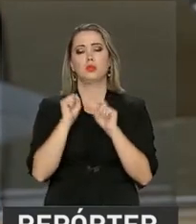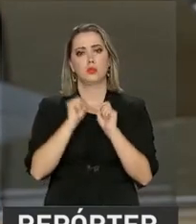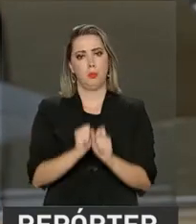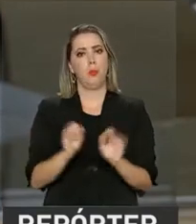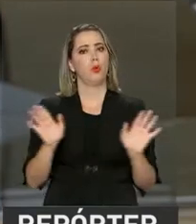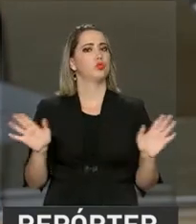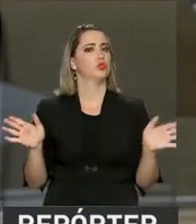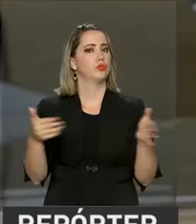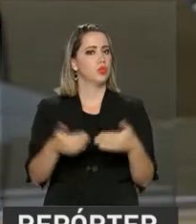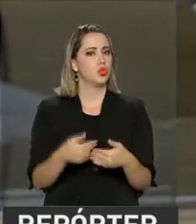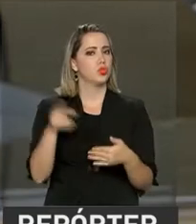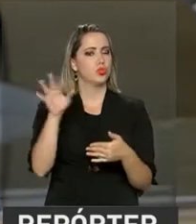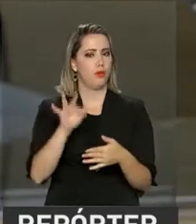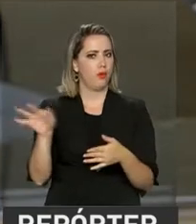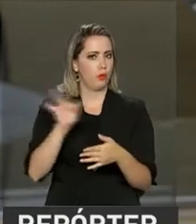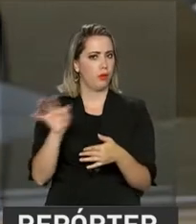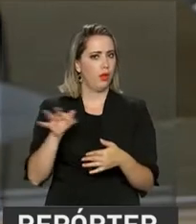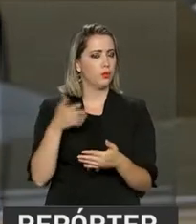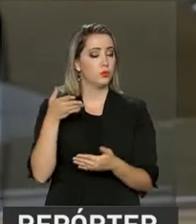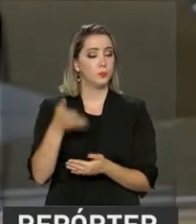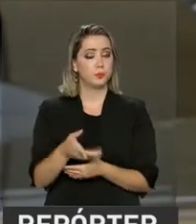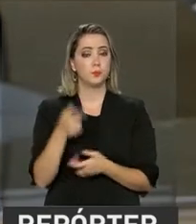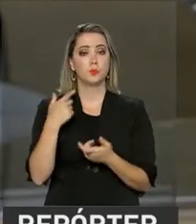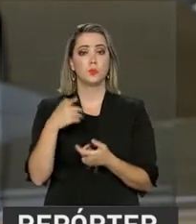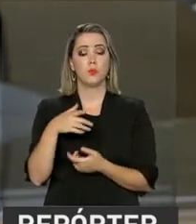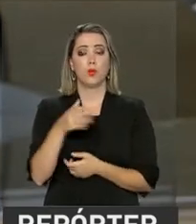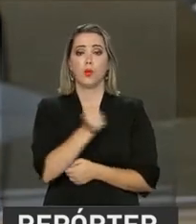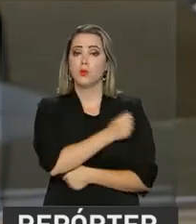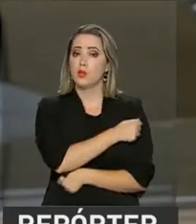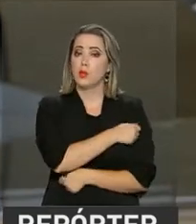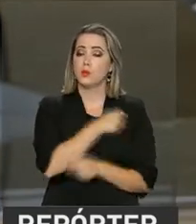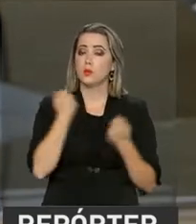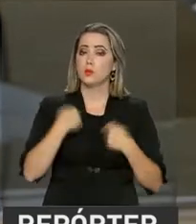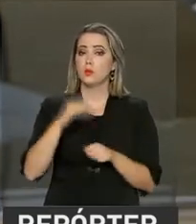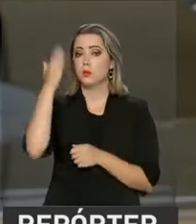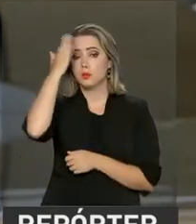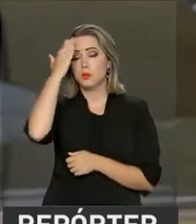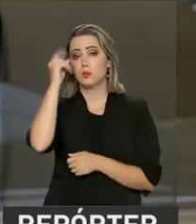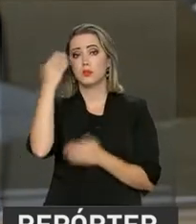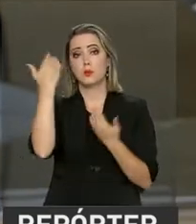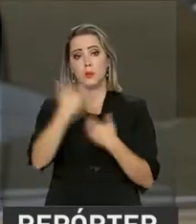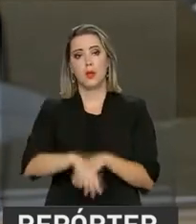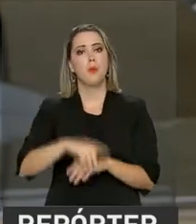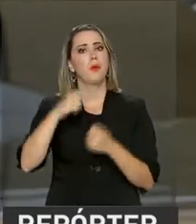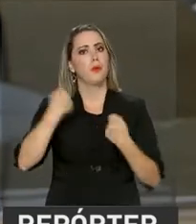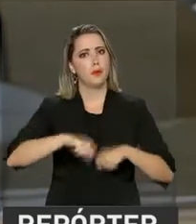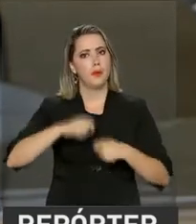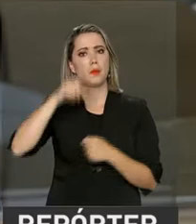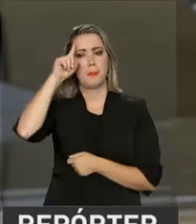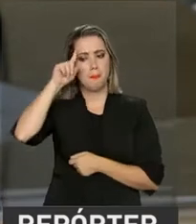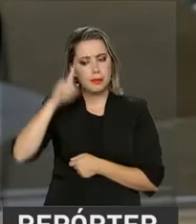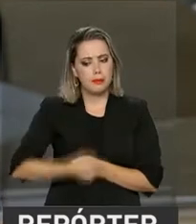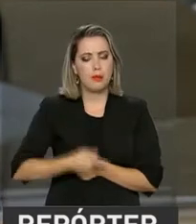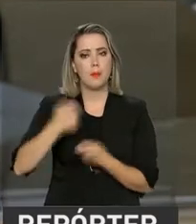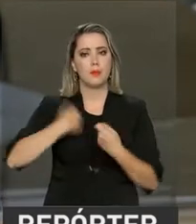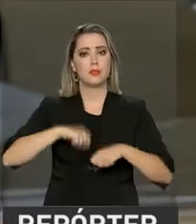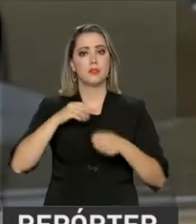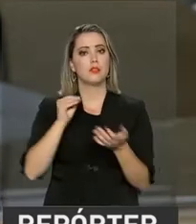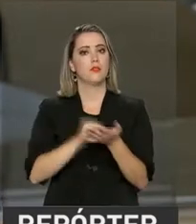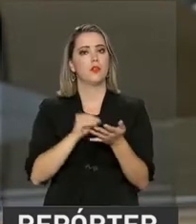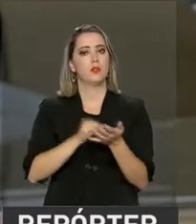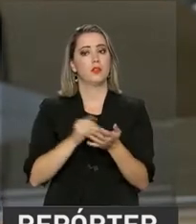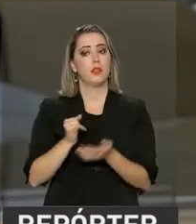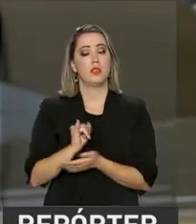fechadas. E olha, Roberto, os estudantes precisam saber que a prova é obrigatória. Quem faltar vai ficar